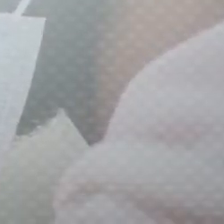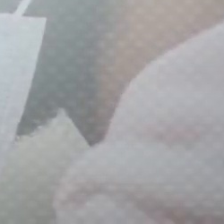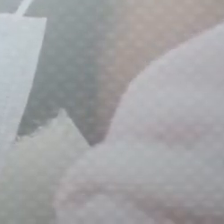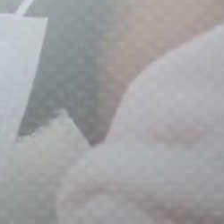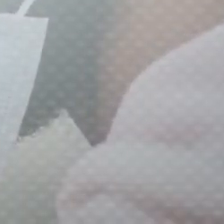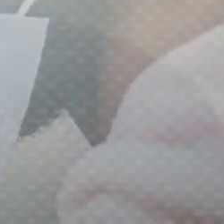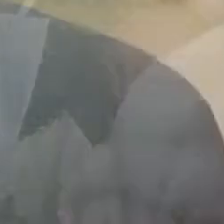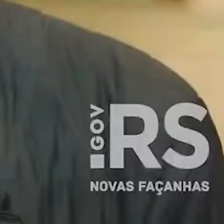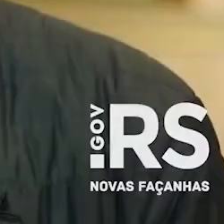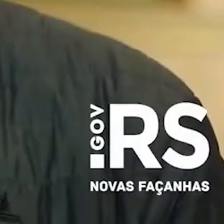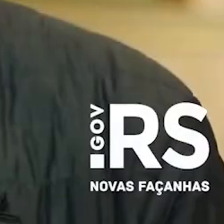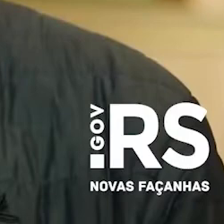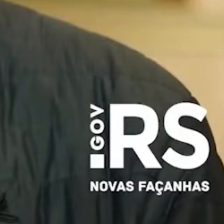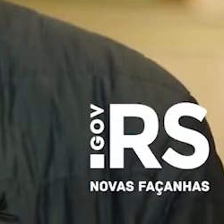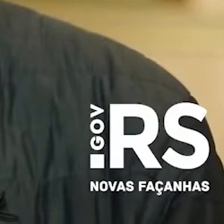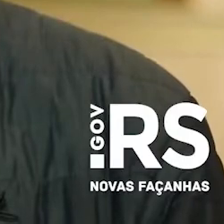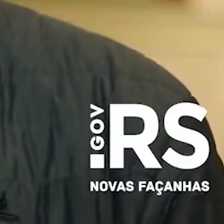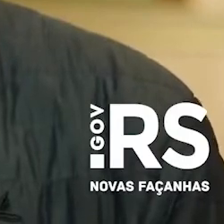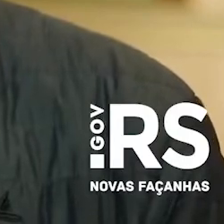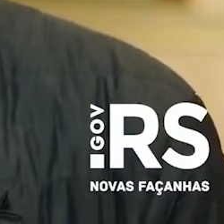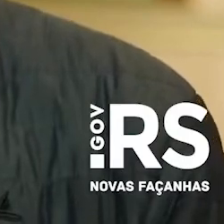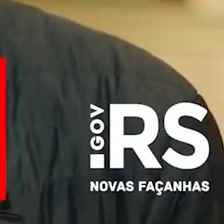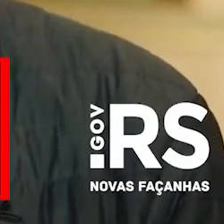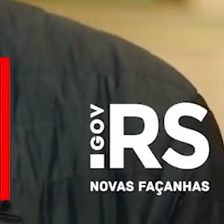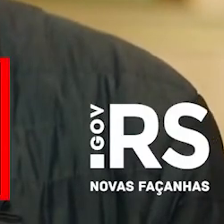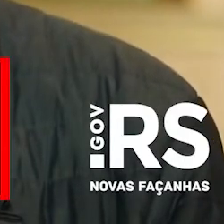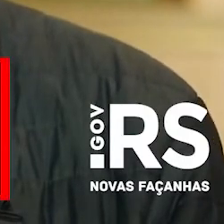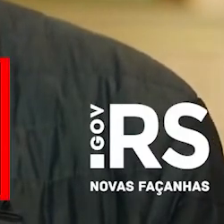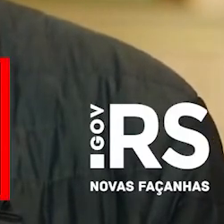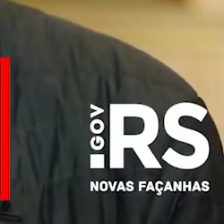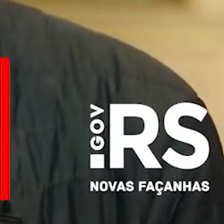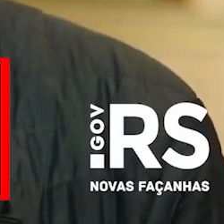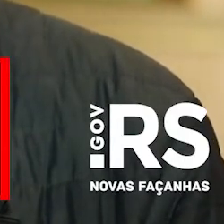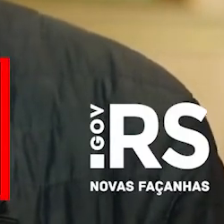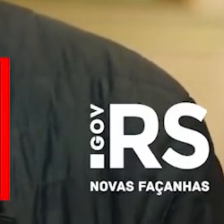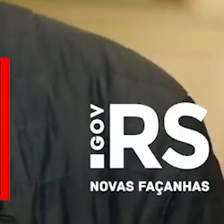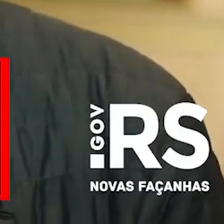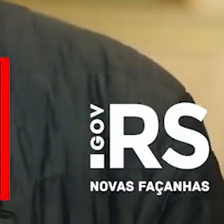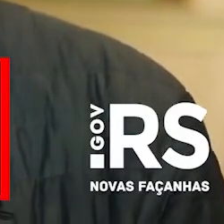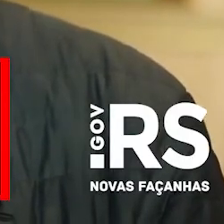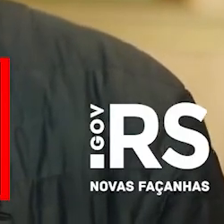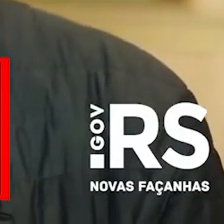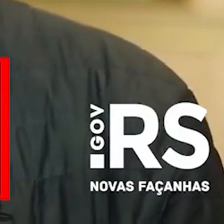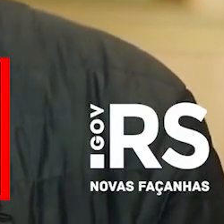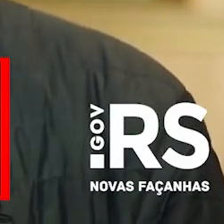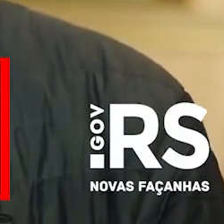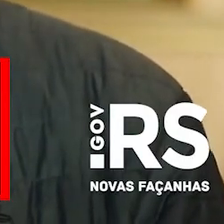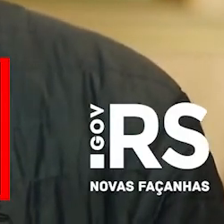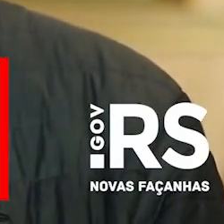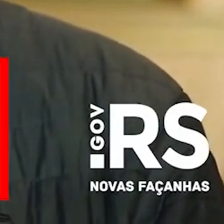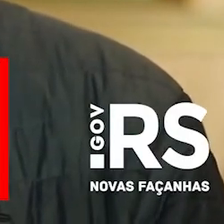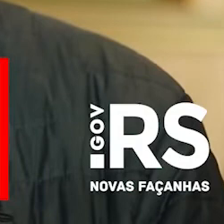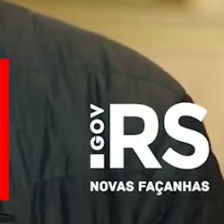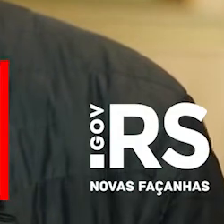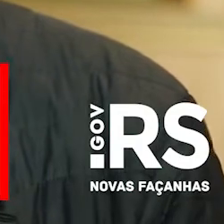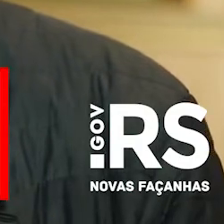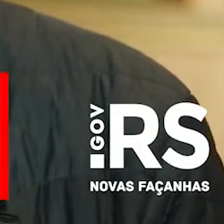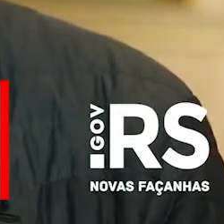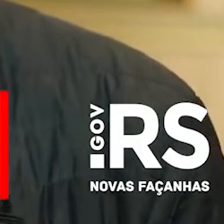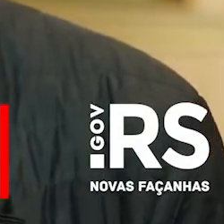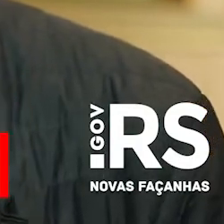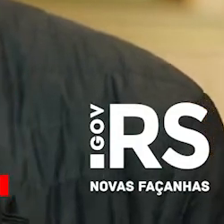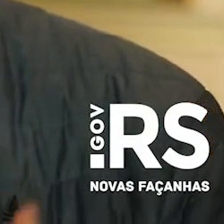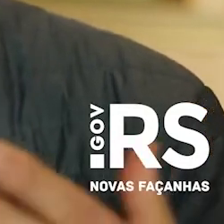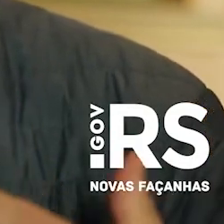Quando o carro é utilizado como transporte coletivo, como aplicativos ou mesmo táxi, o ônibus, isso é necessário,